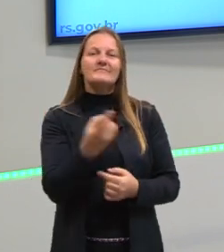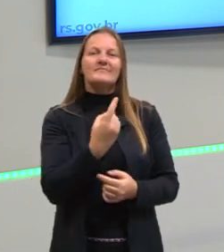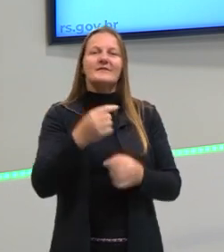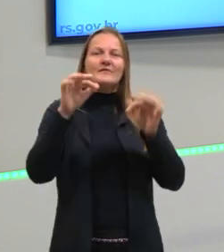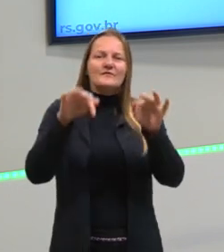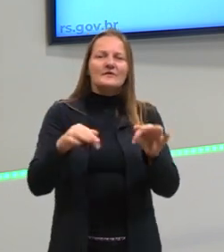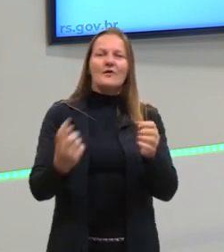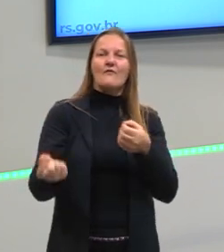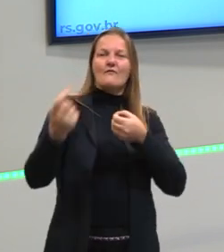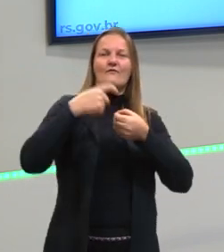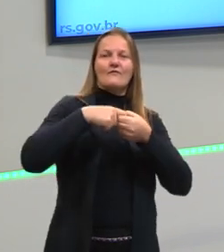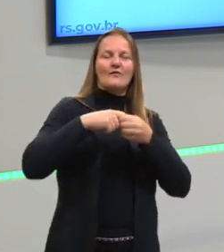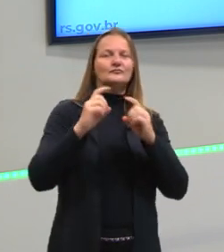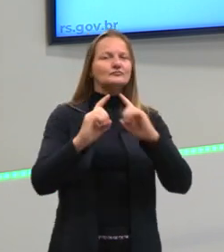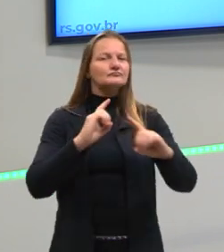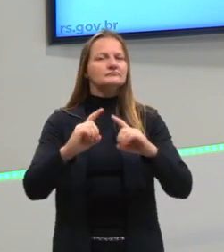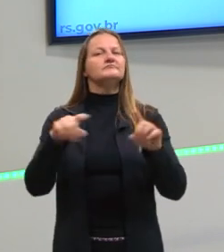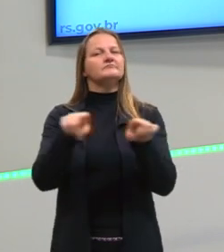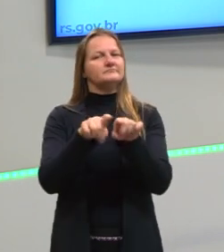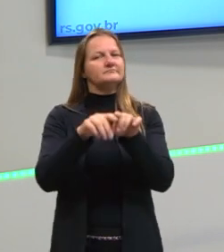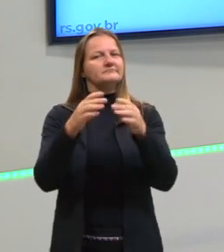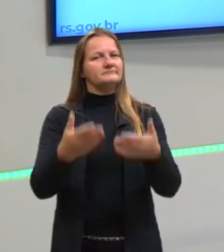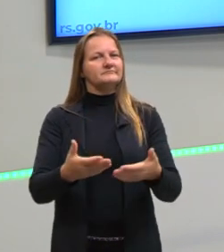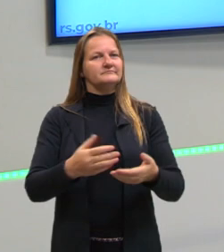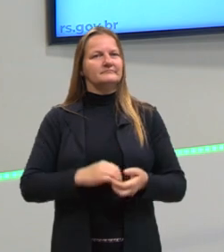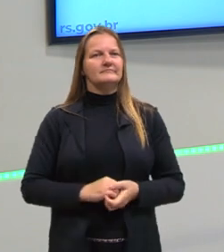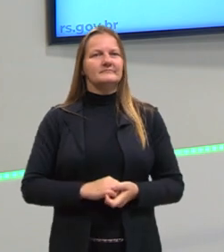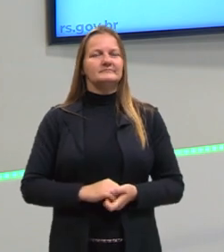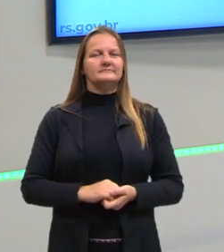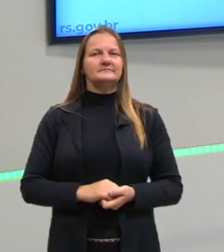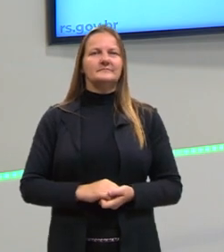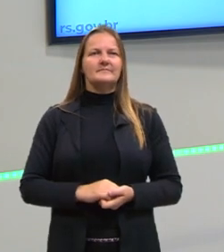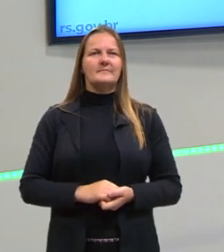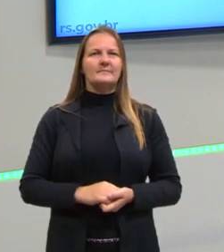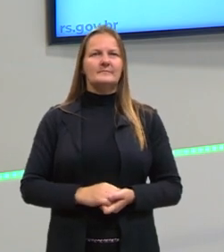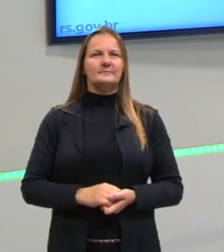final vamos voltar com essa discussão também. Seguindo,